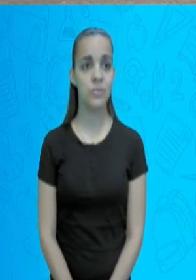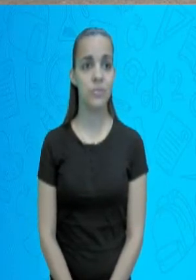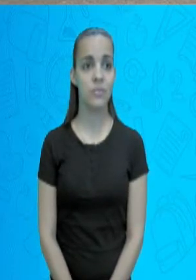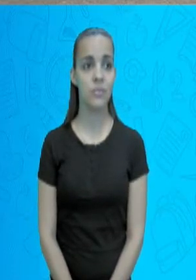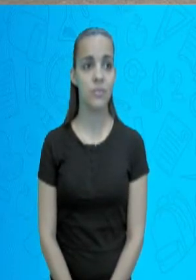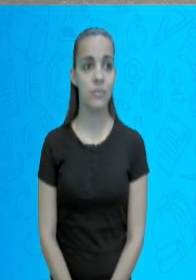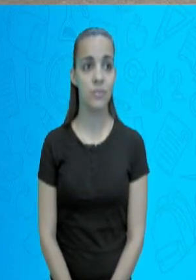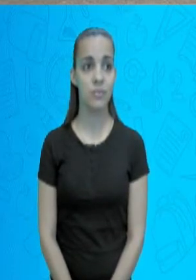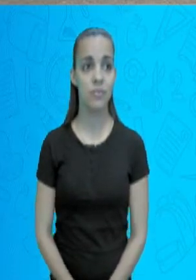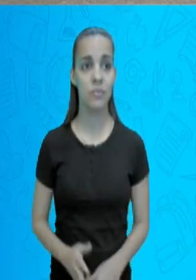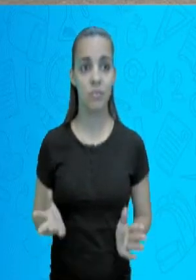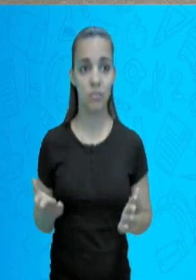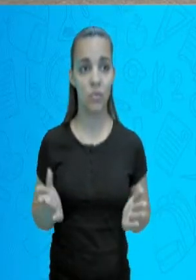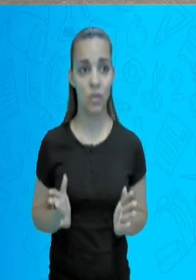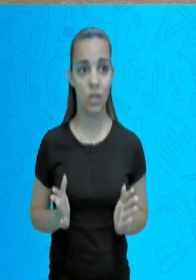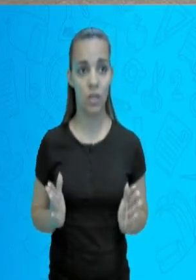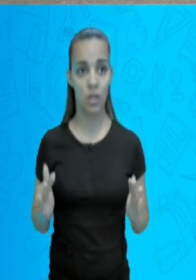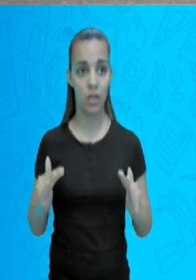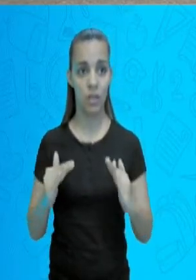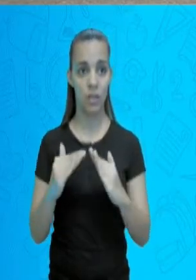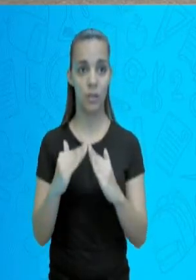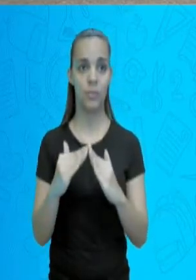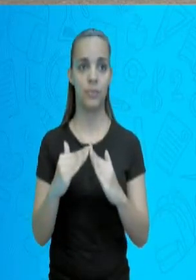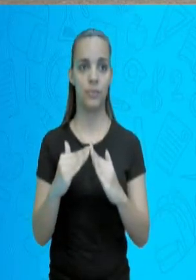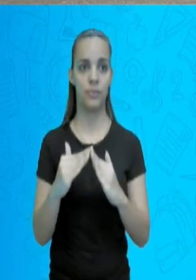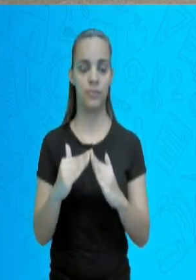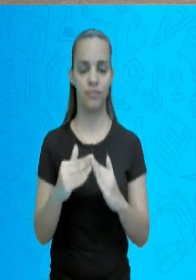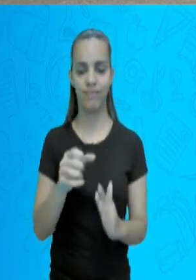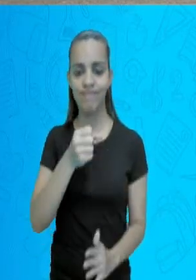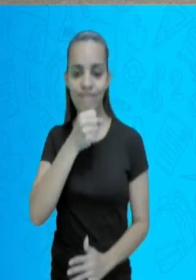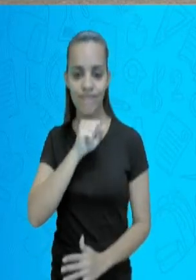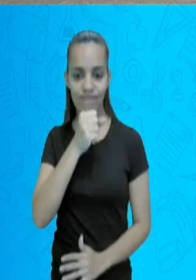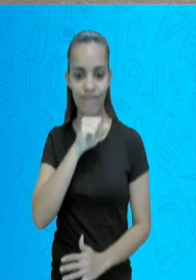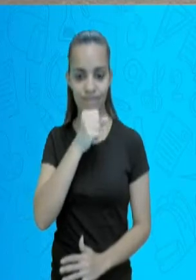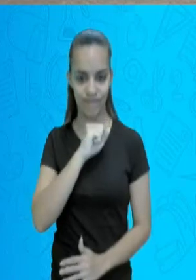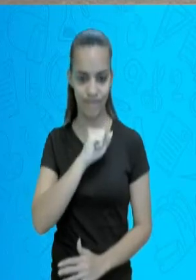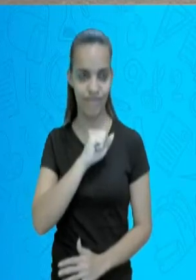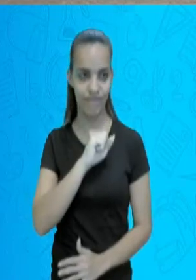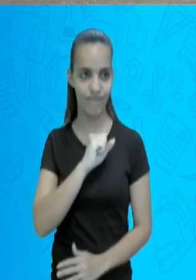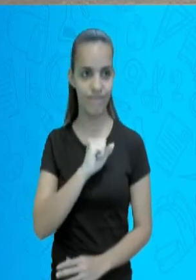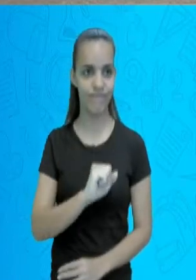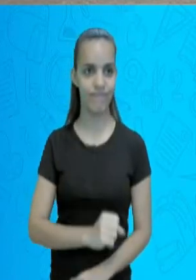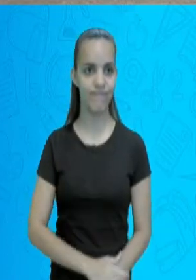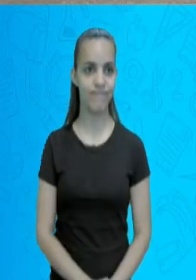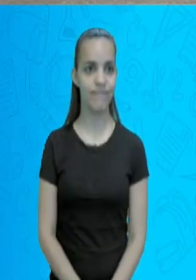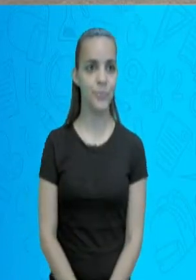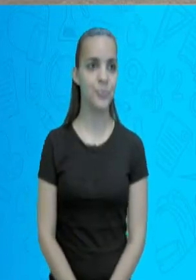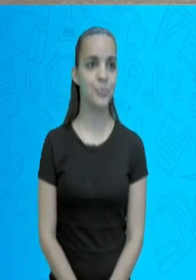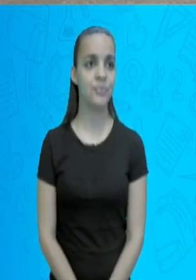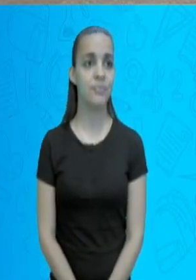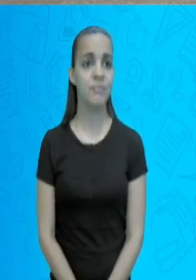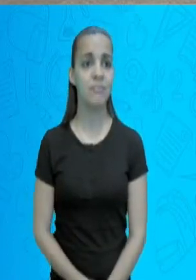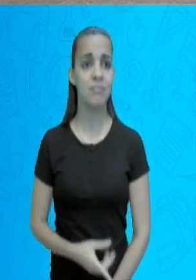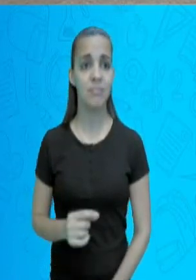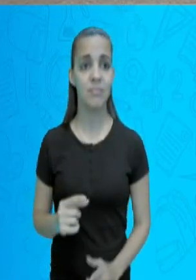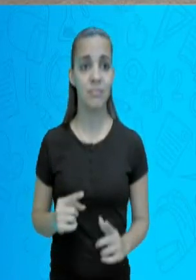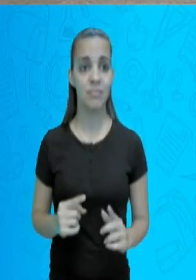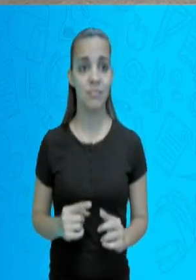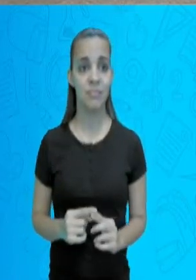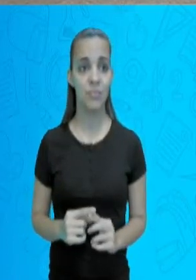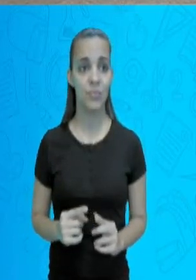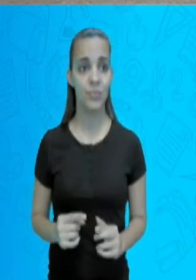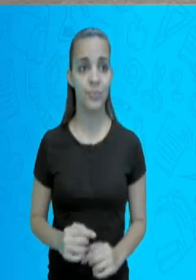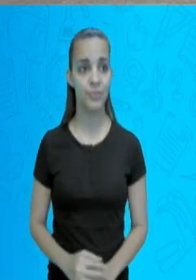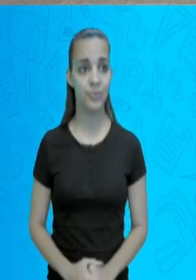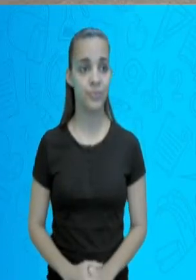Uma pirâmide envelhecida. Nós temos o quê? A